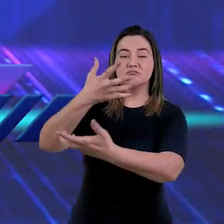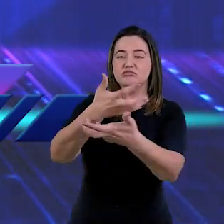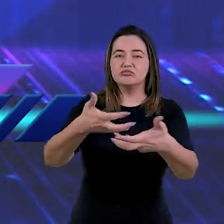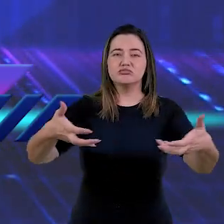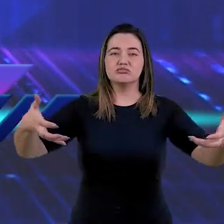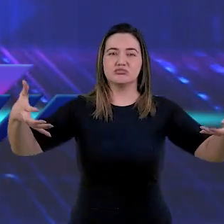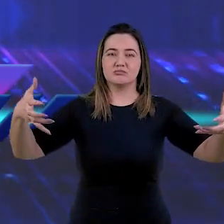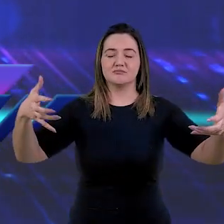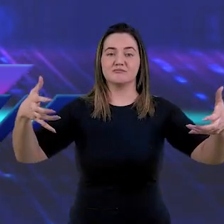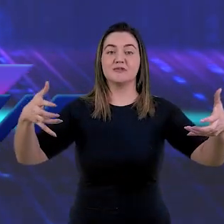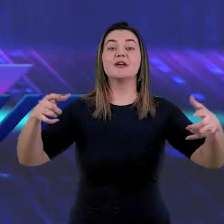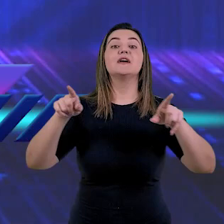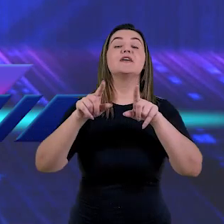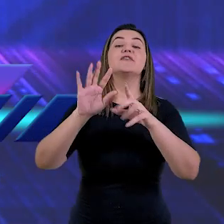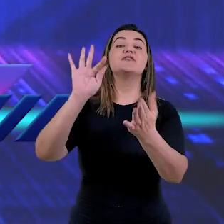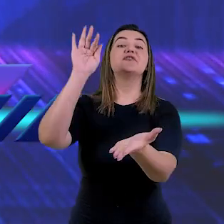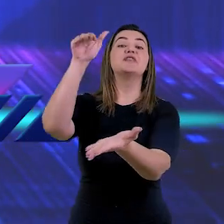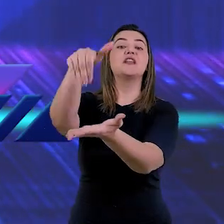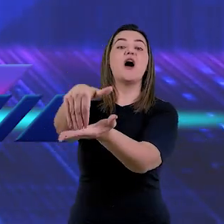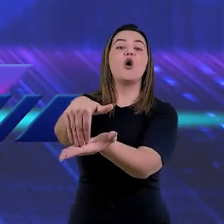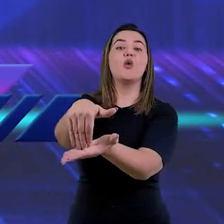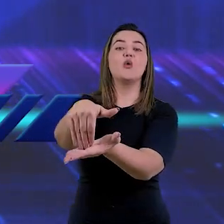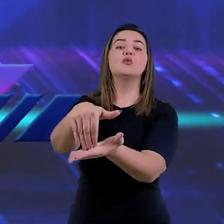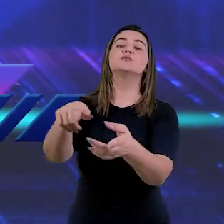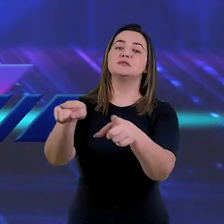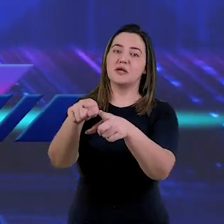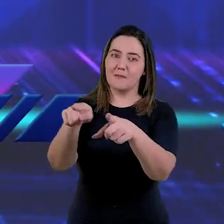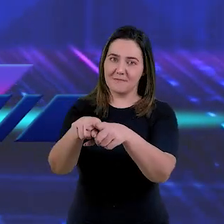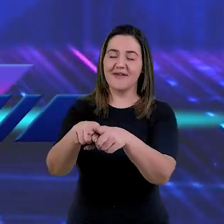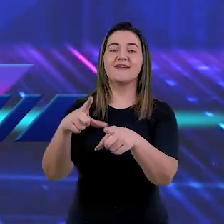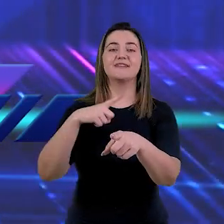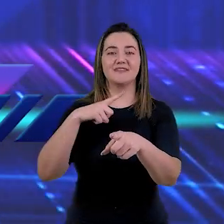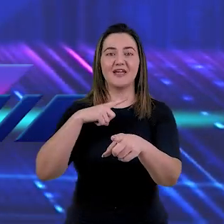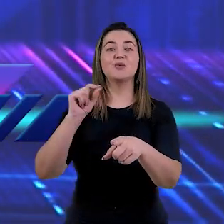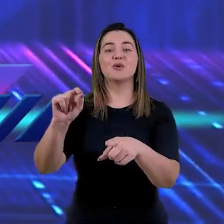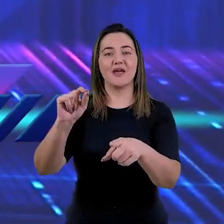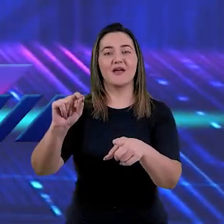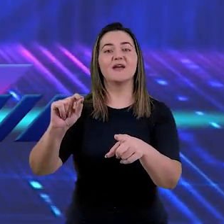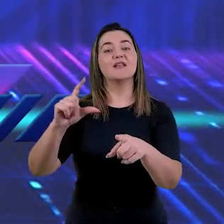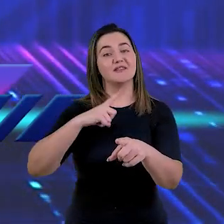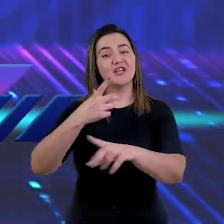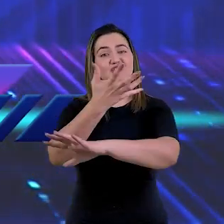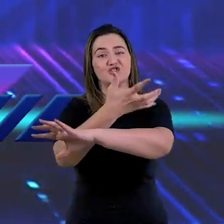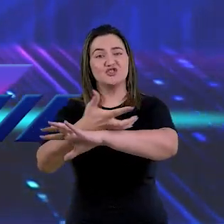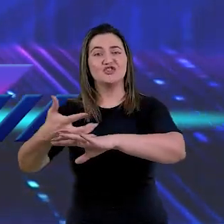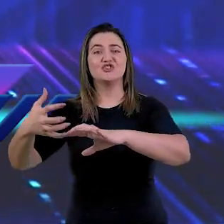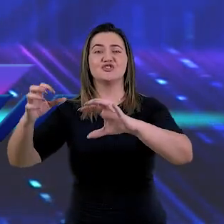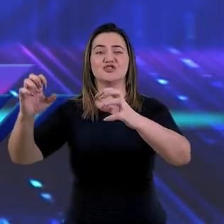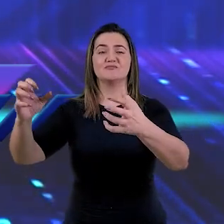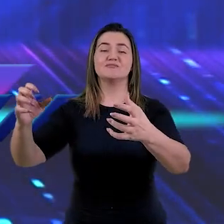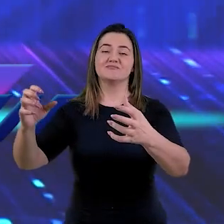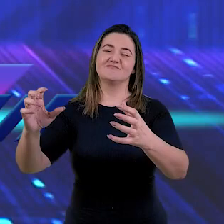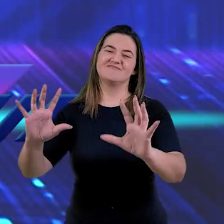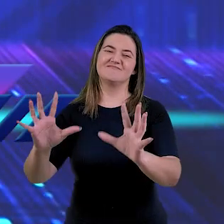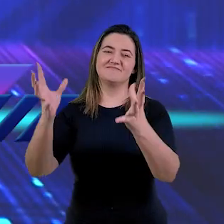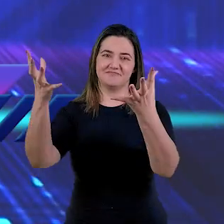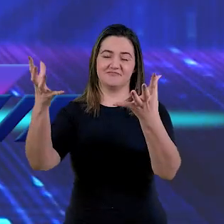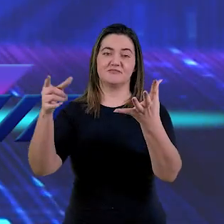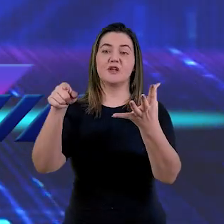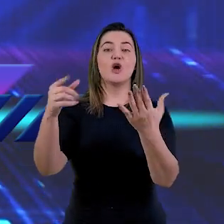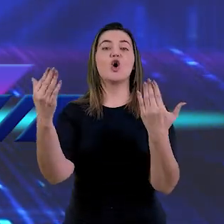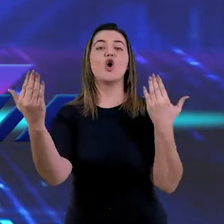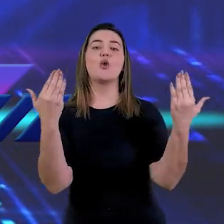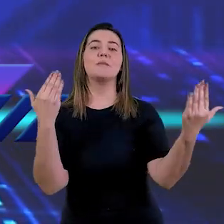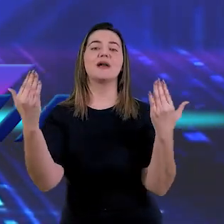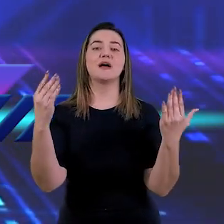A cidade eterna de Deus, ela é comparada a uma noiva. As bodas do Cordeiro,